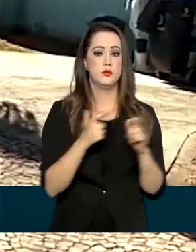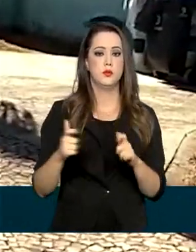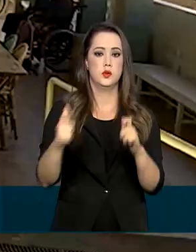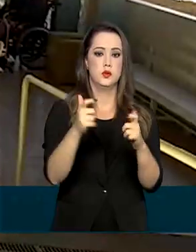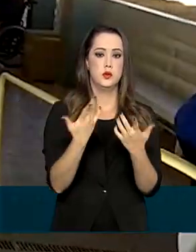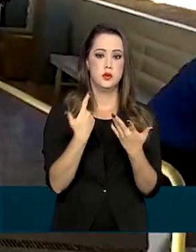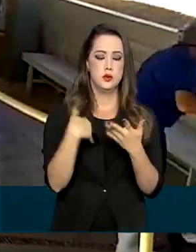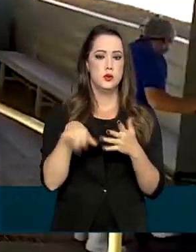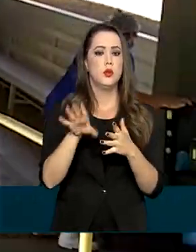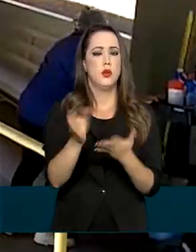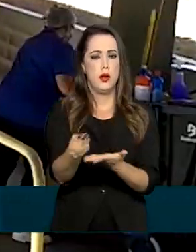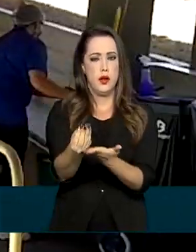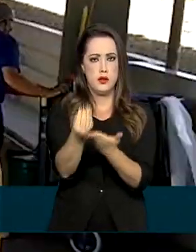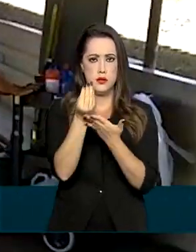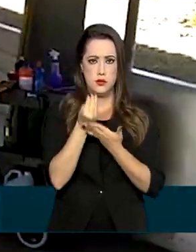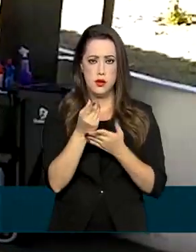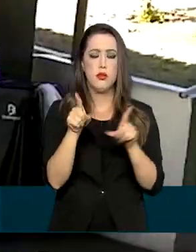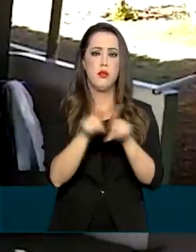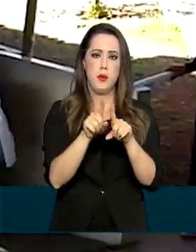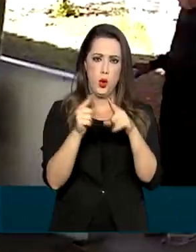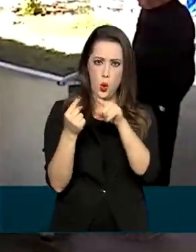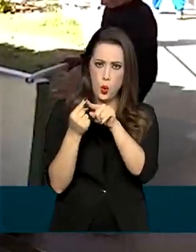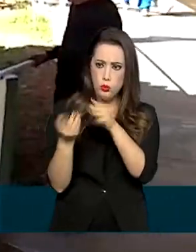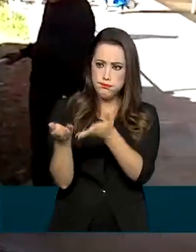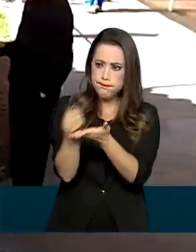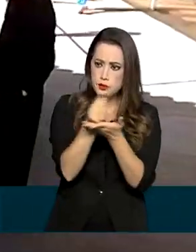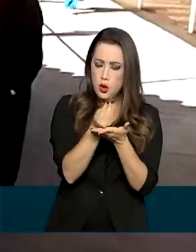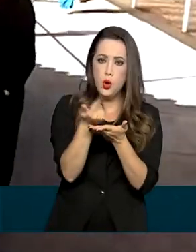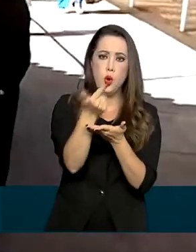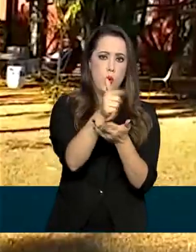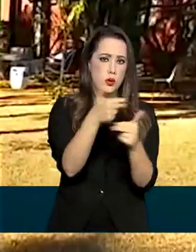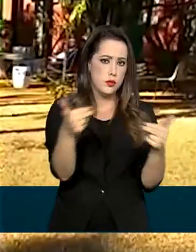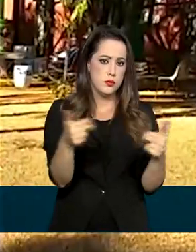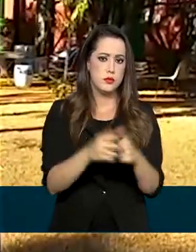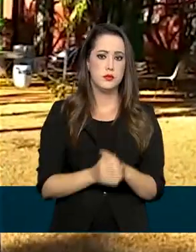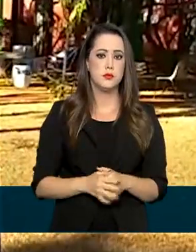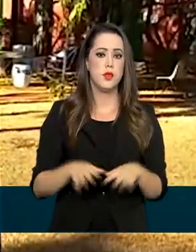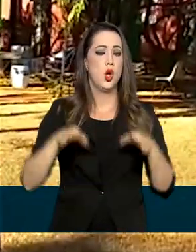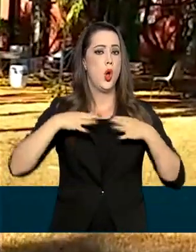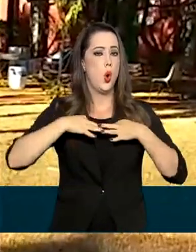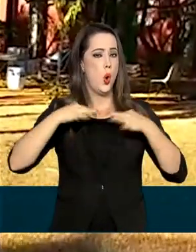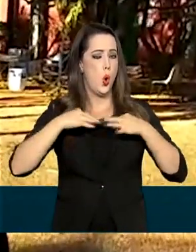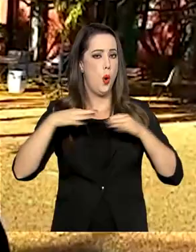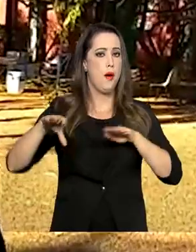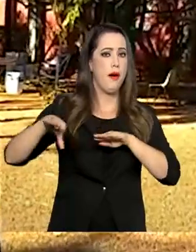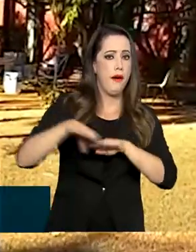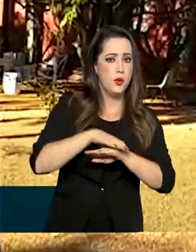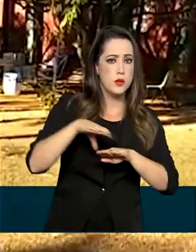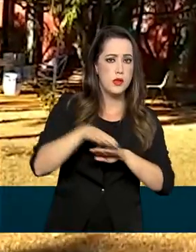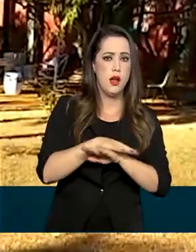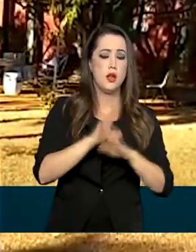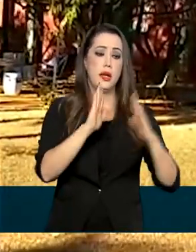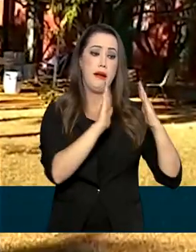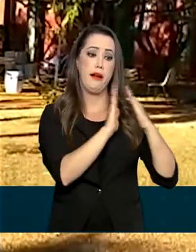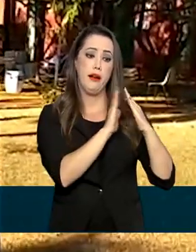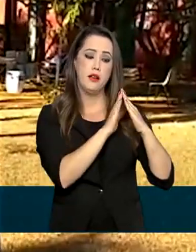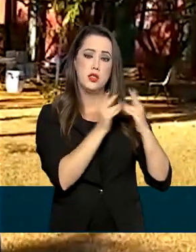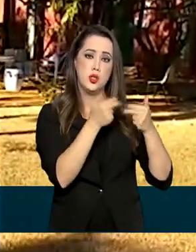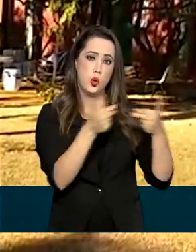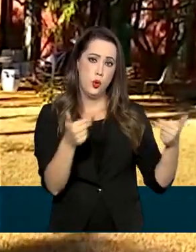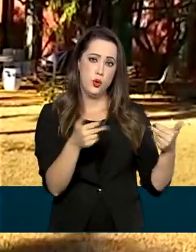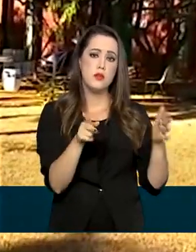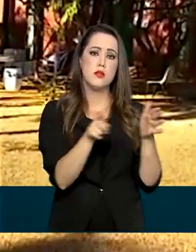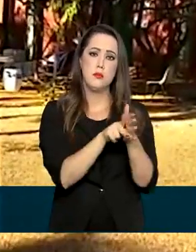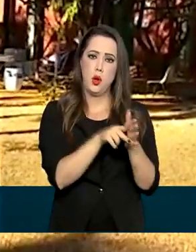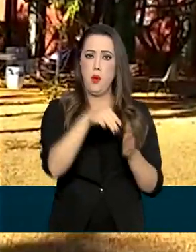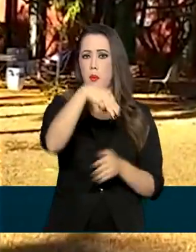idosos aceitam também doações de outros itens. Roupas, calçados, móveis para utilização dentro